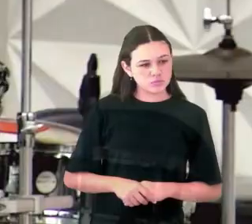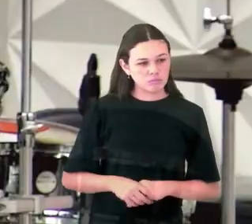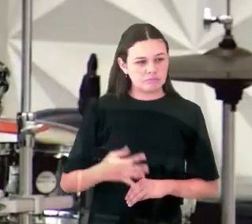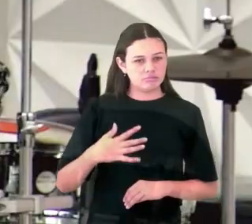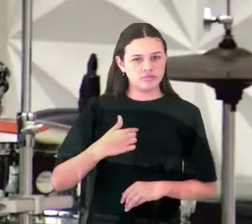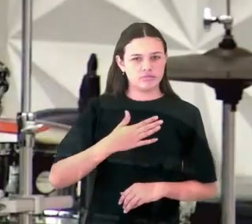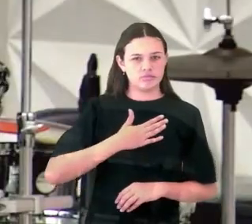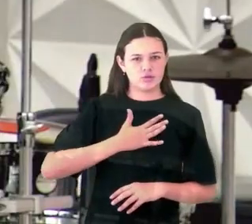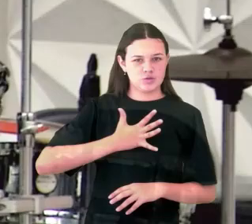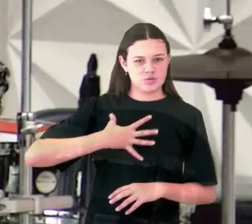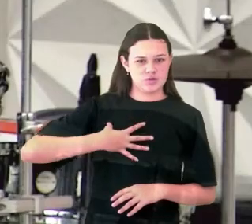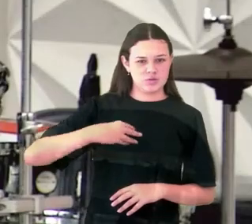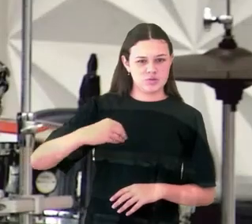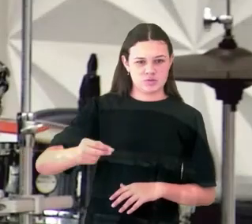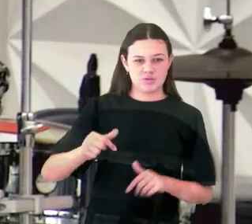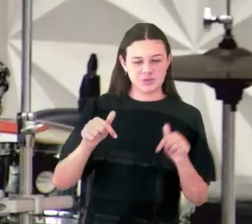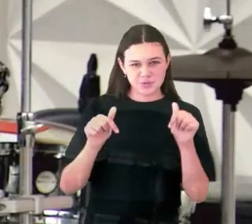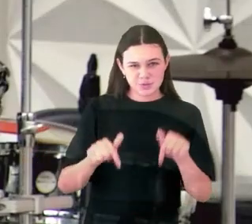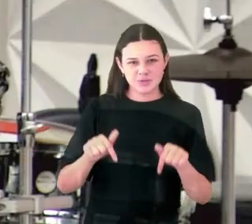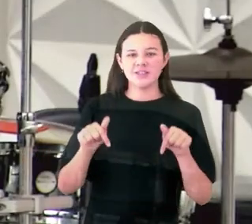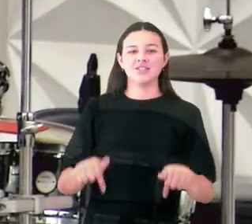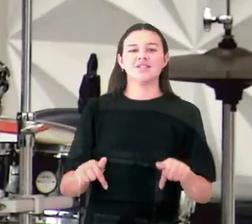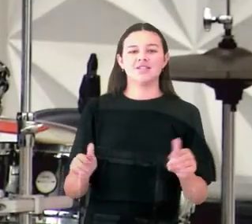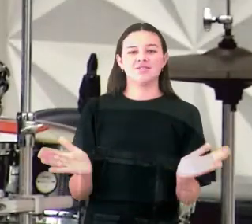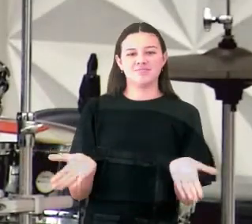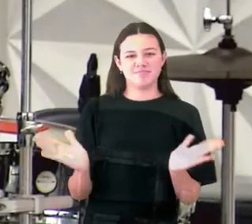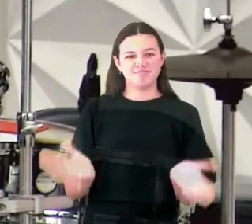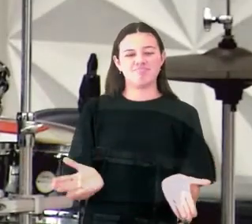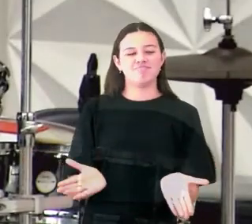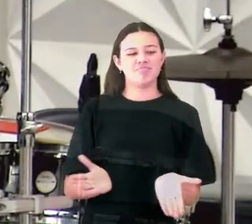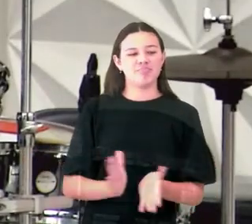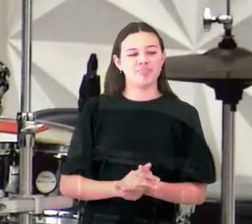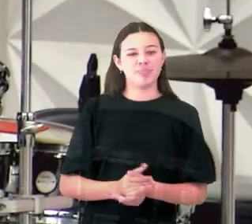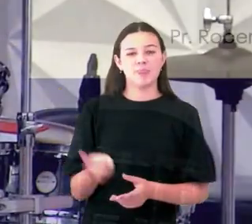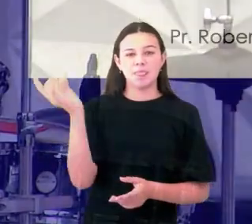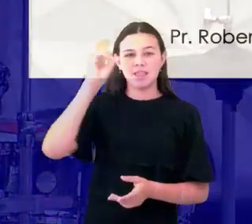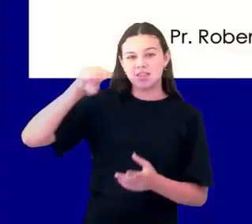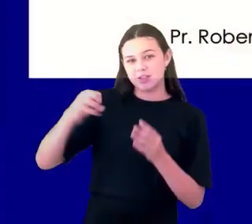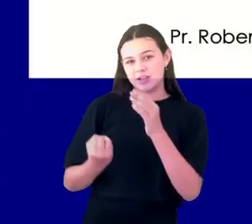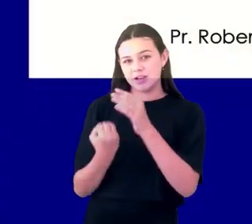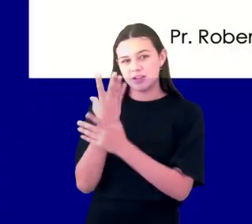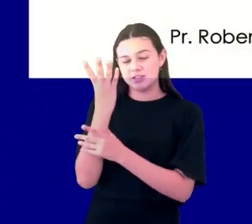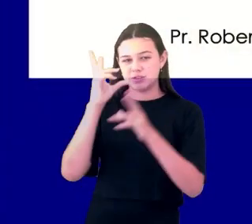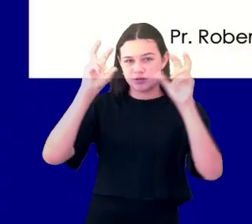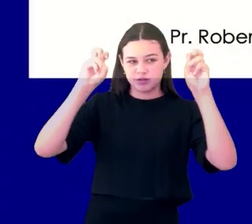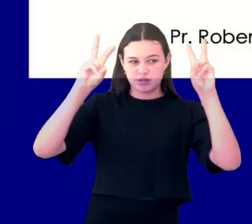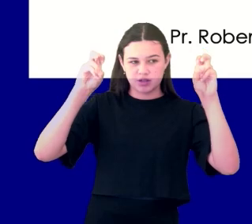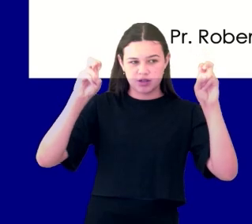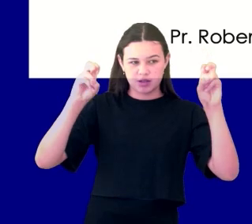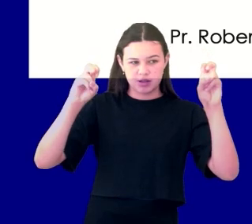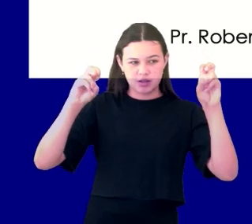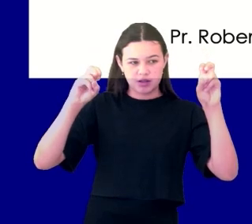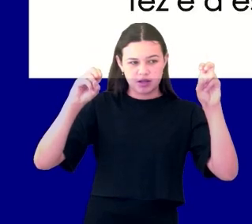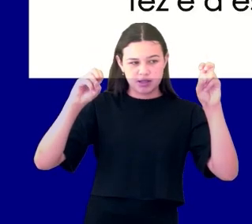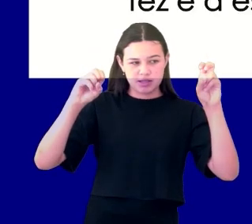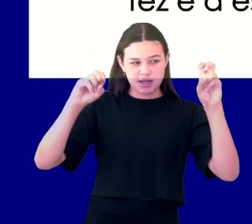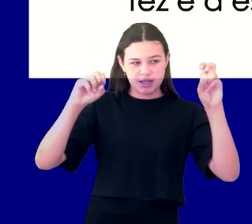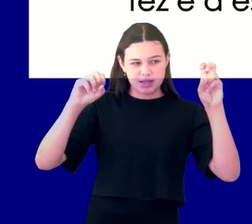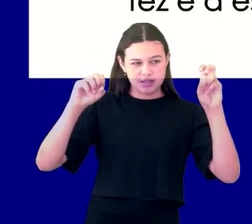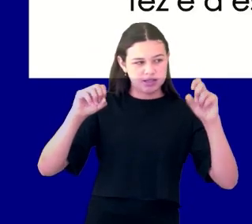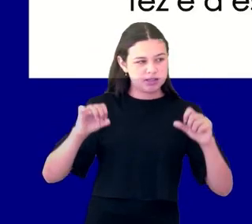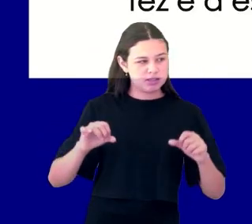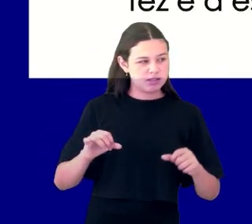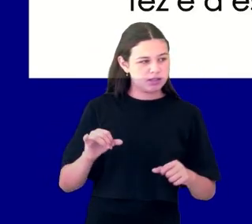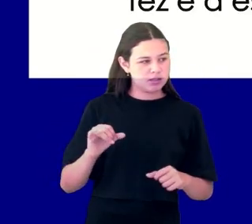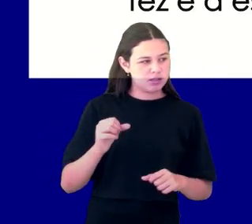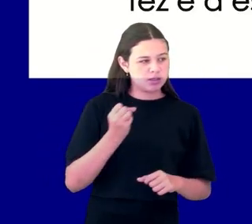O Deus da criação, este é o tema, Isaías capítulo 45, versículo 18, ele diz assim, Porque